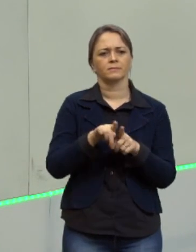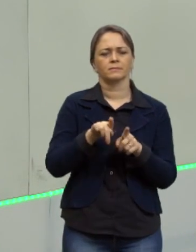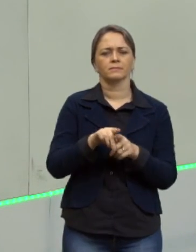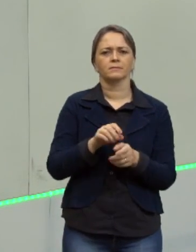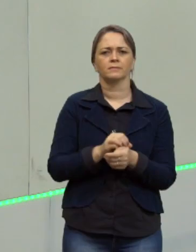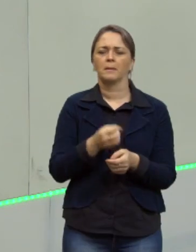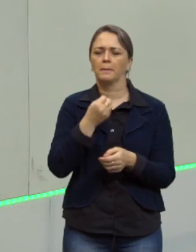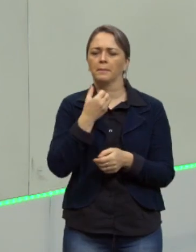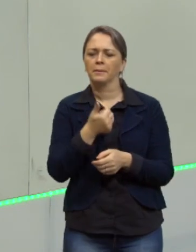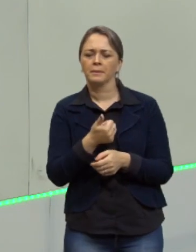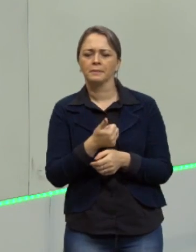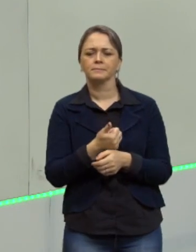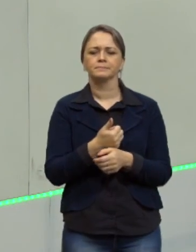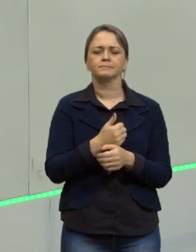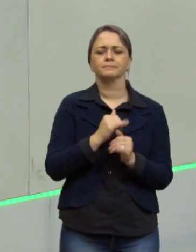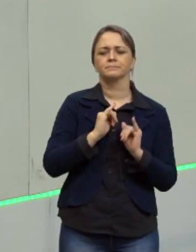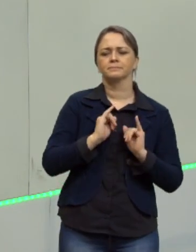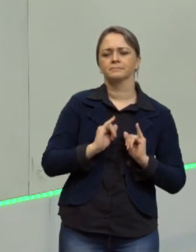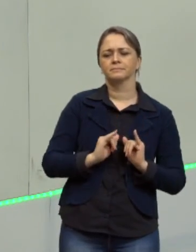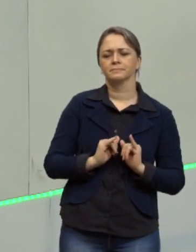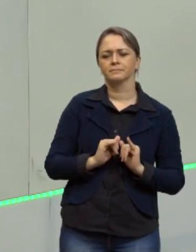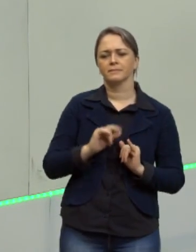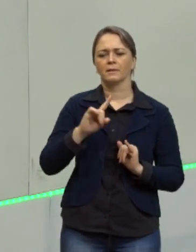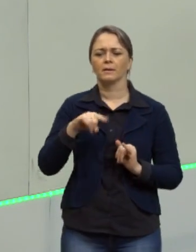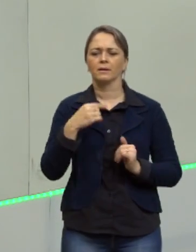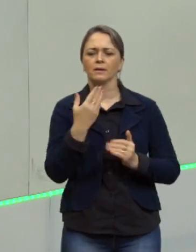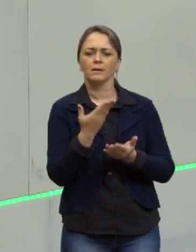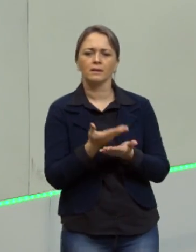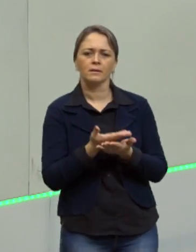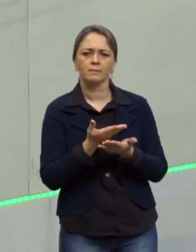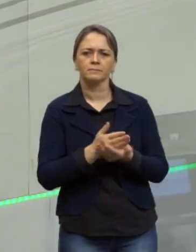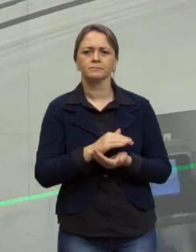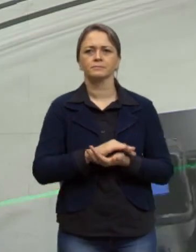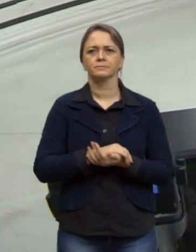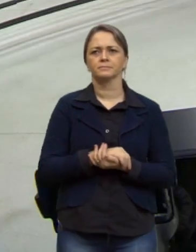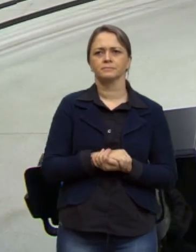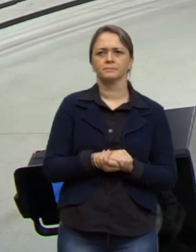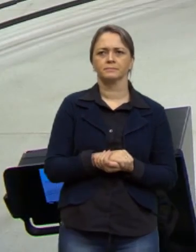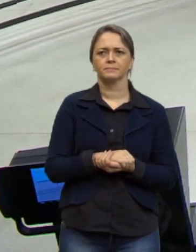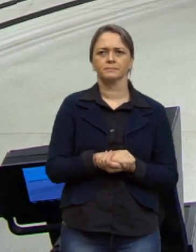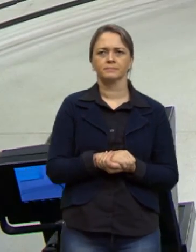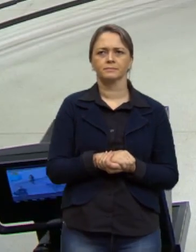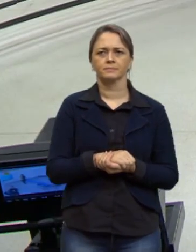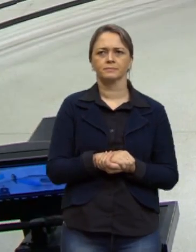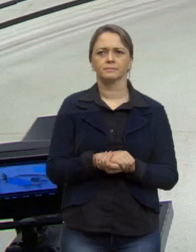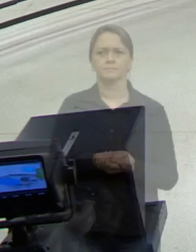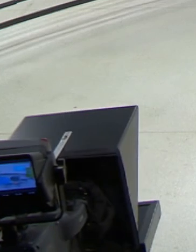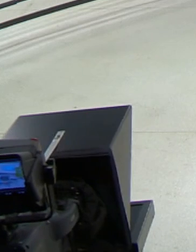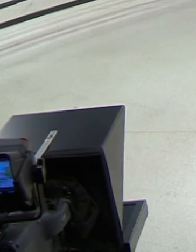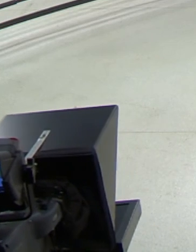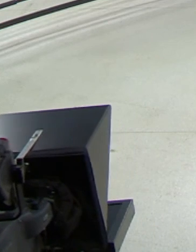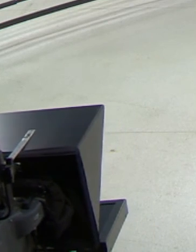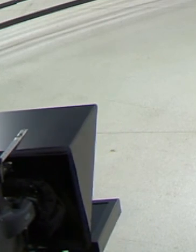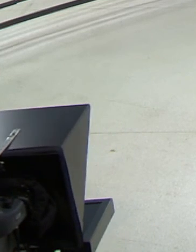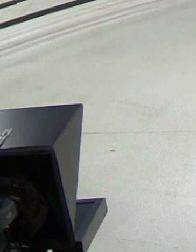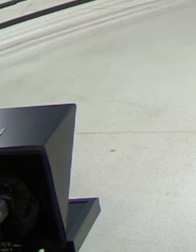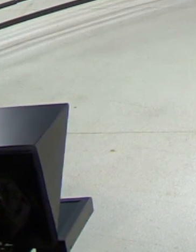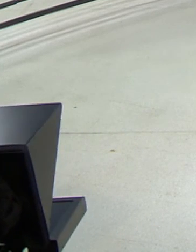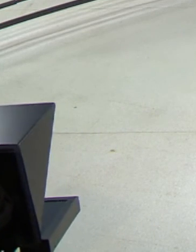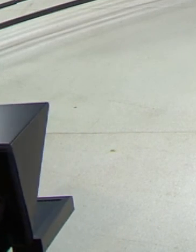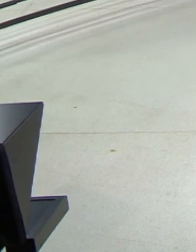fiquem bem descansem até a nossa próxima aula Música Música